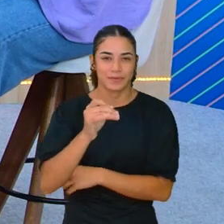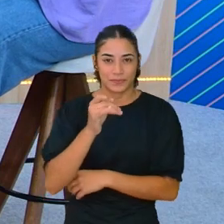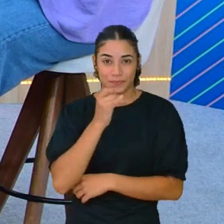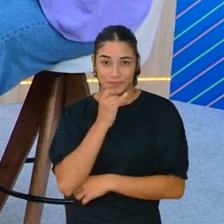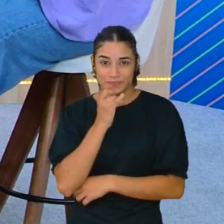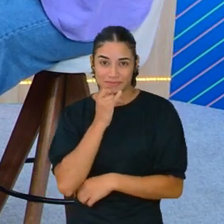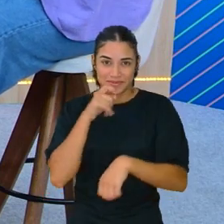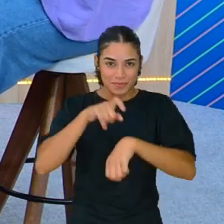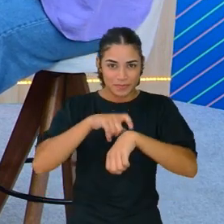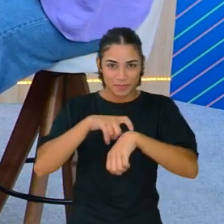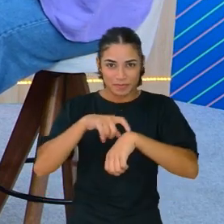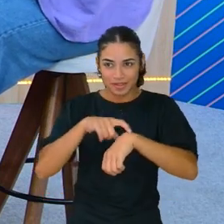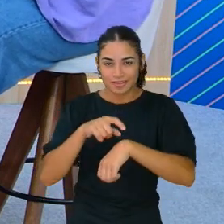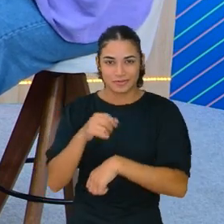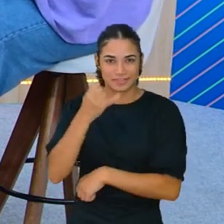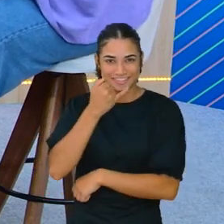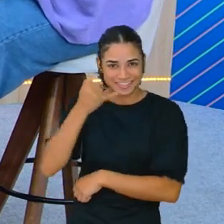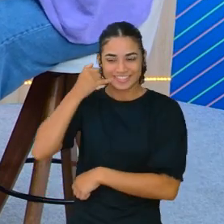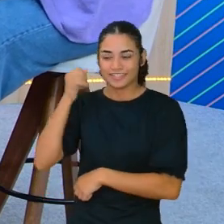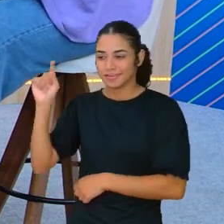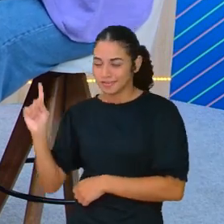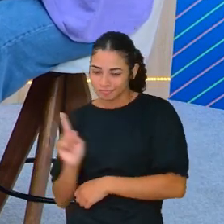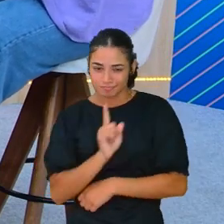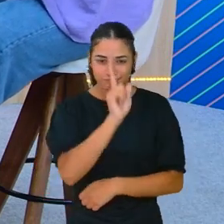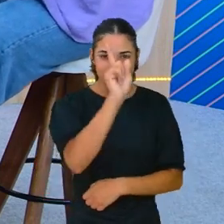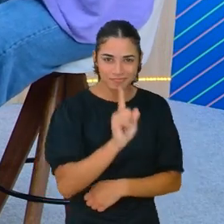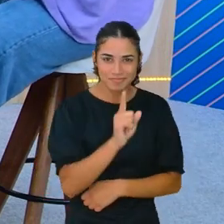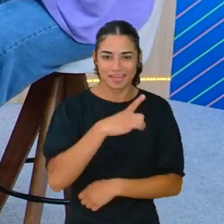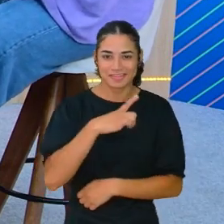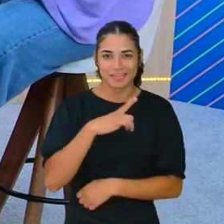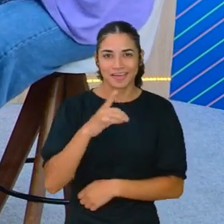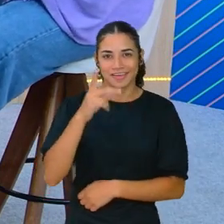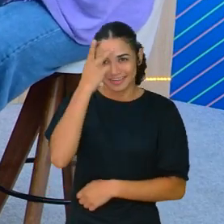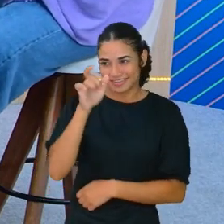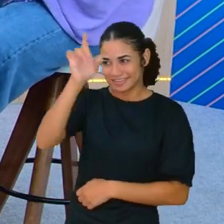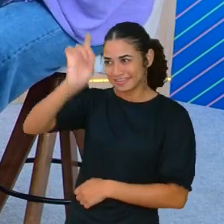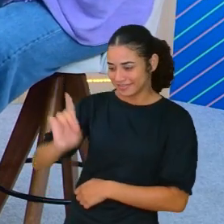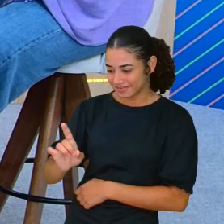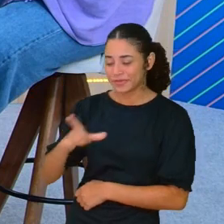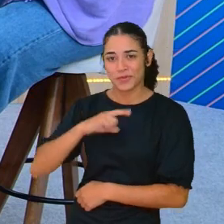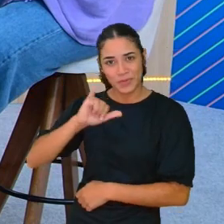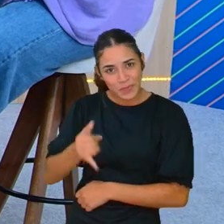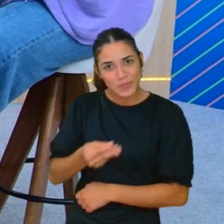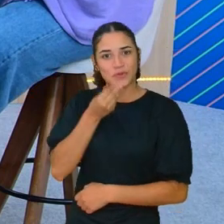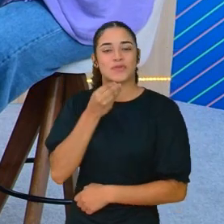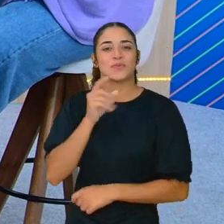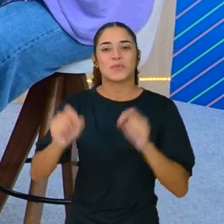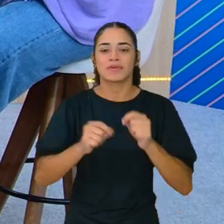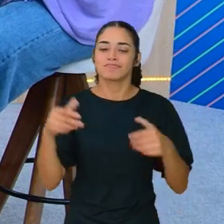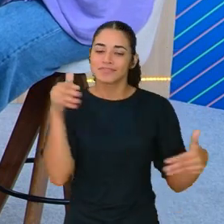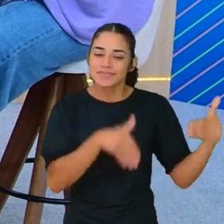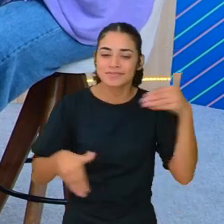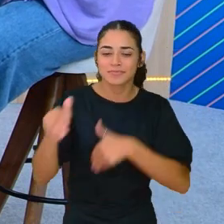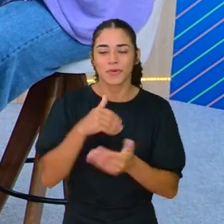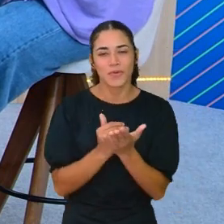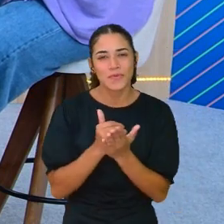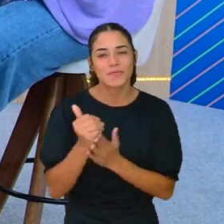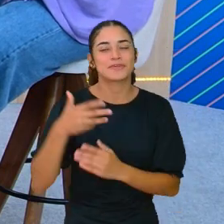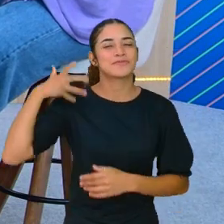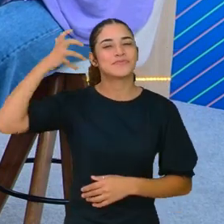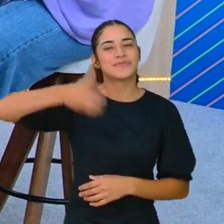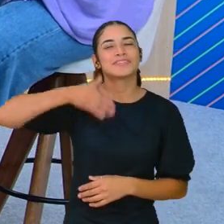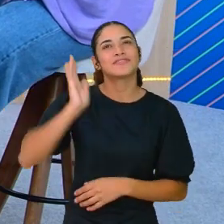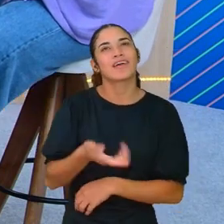entra na tela e que tem esse estudante com essa oportunidade de participar, começa com a música,